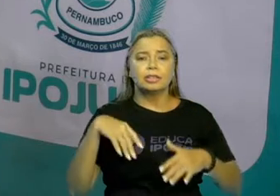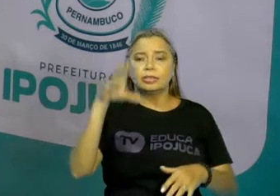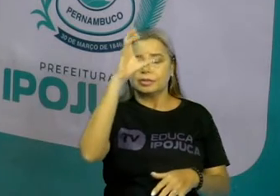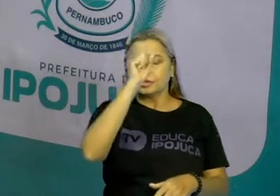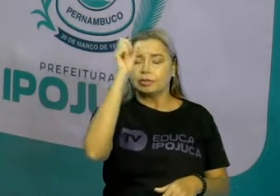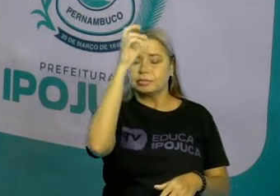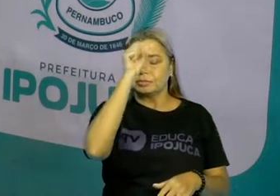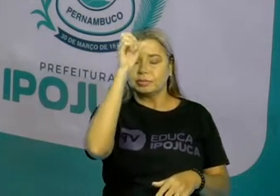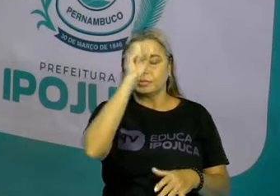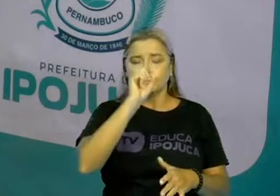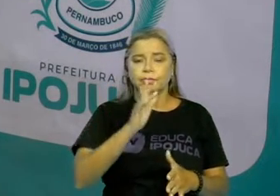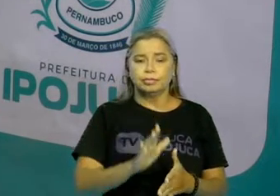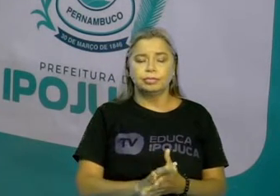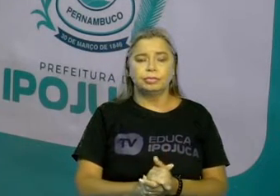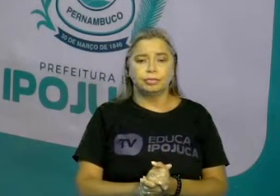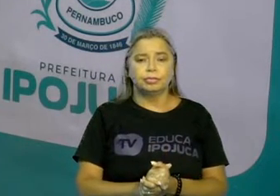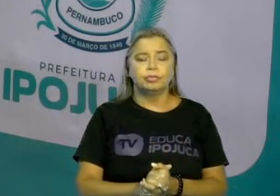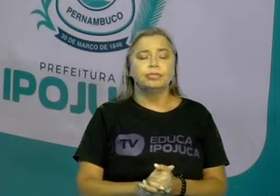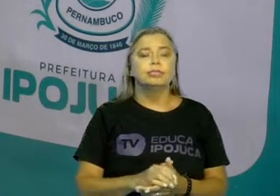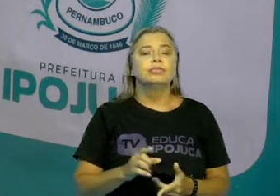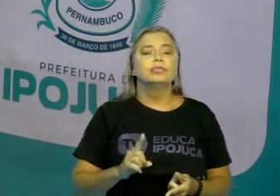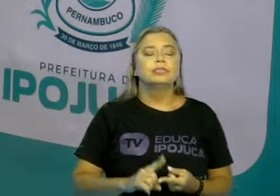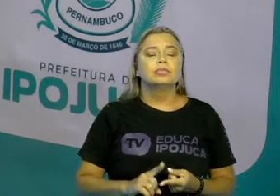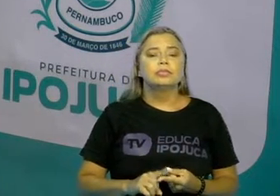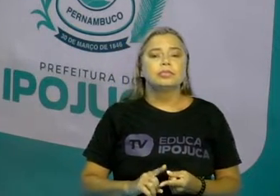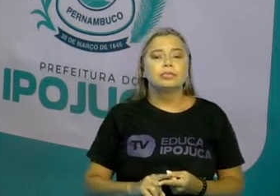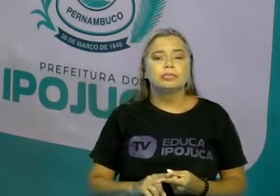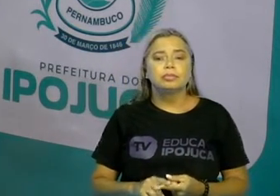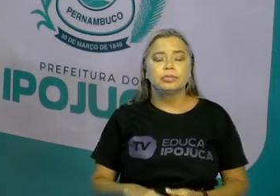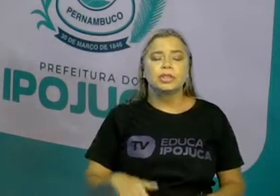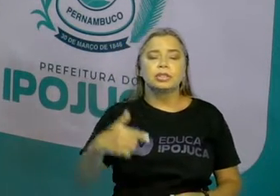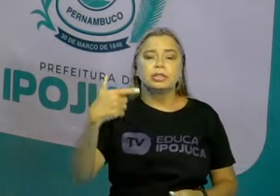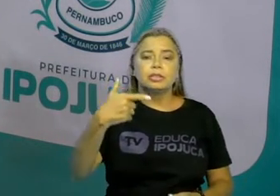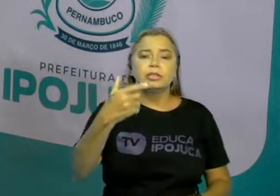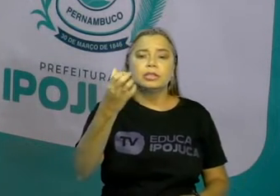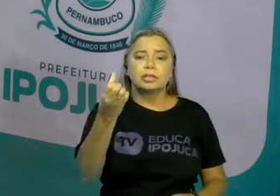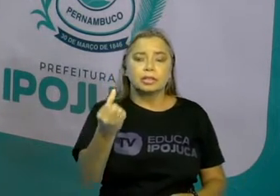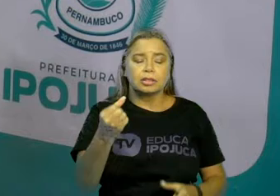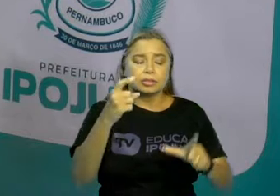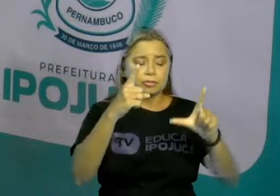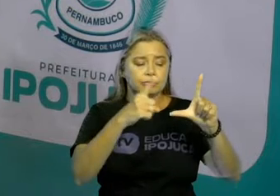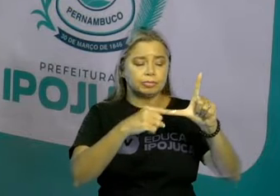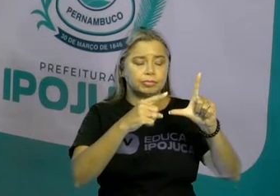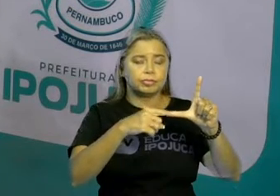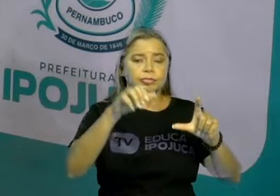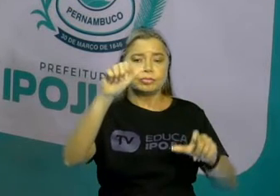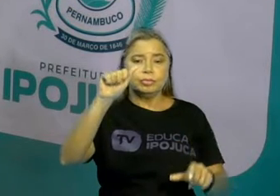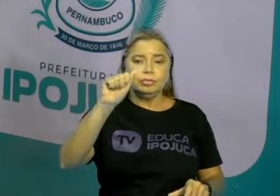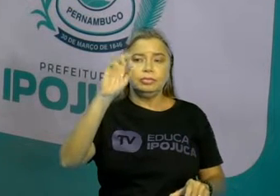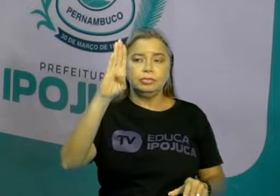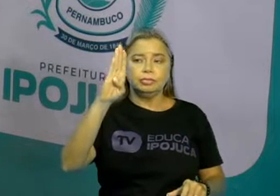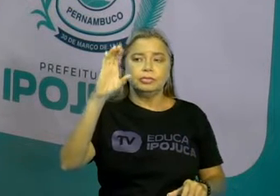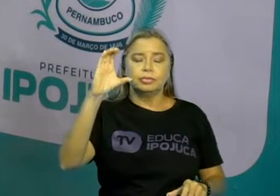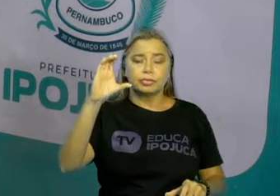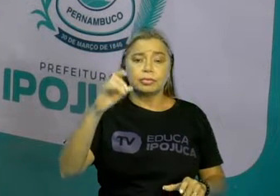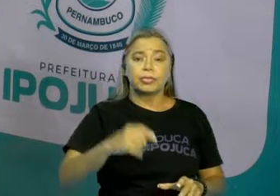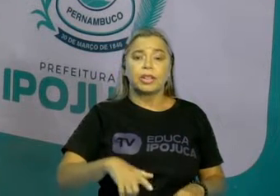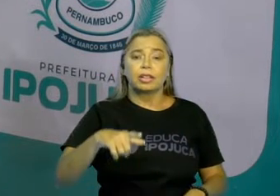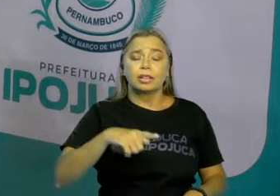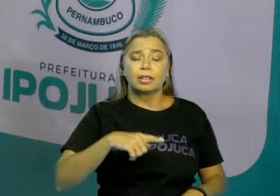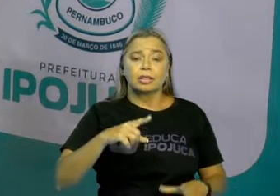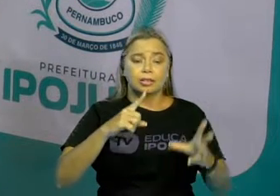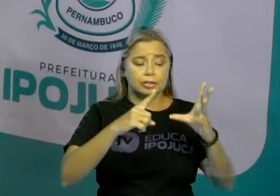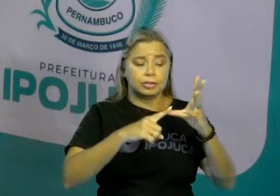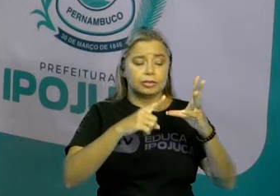Logo, a gente tem que perceber também que as 26 letras do alfabeto se dividem em vogais e consoantes.